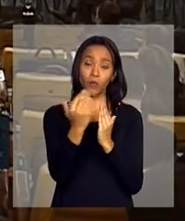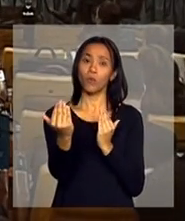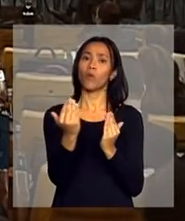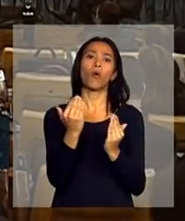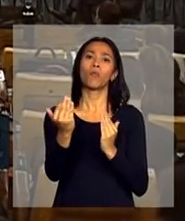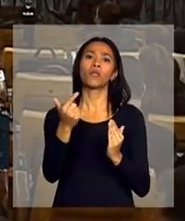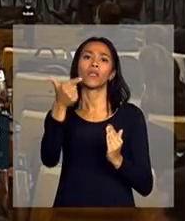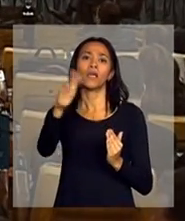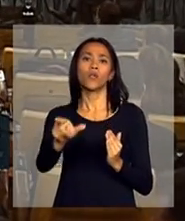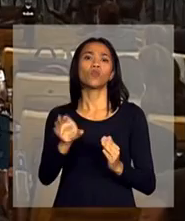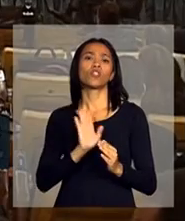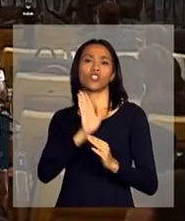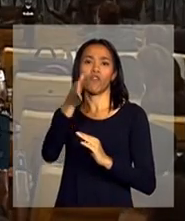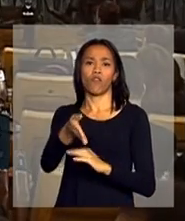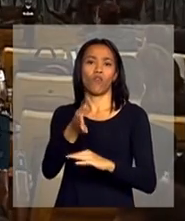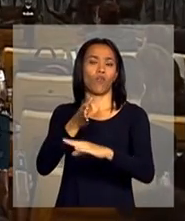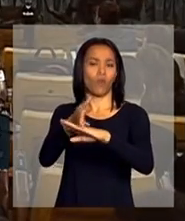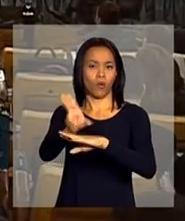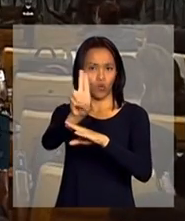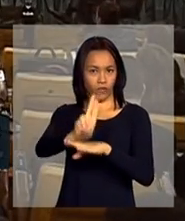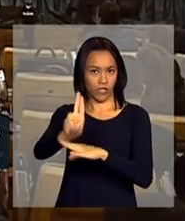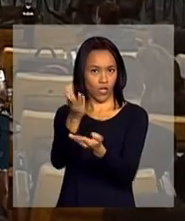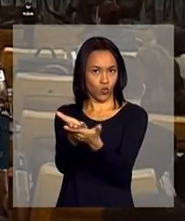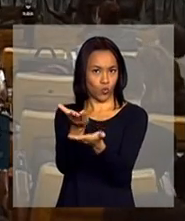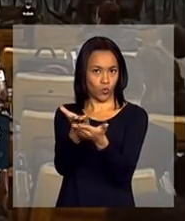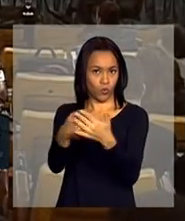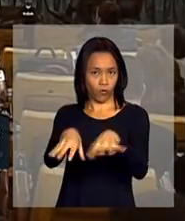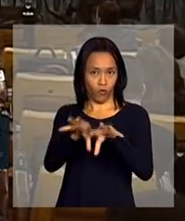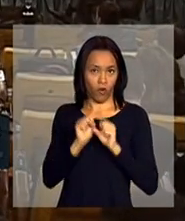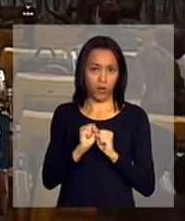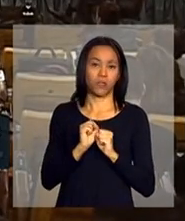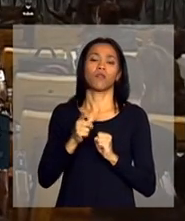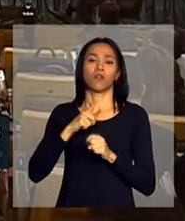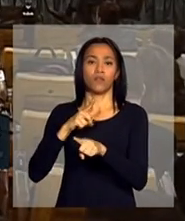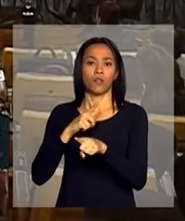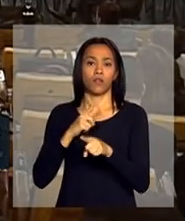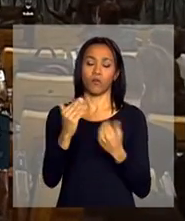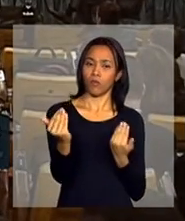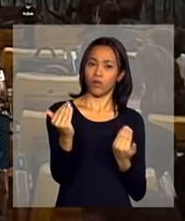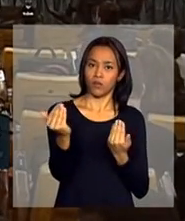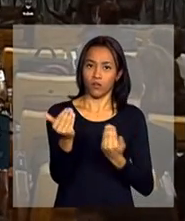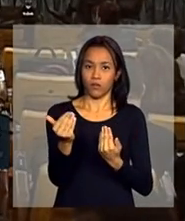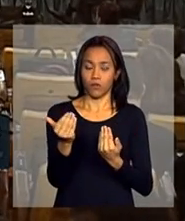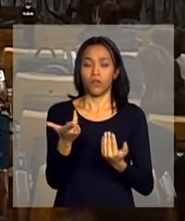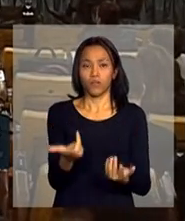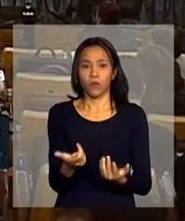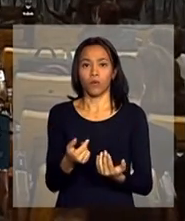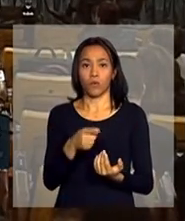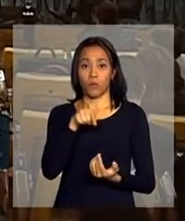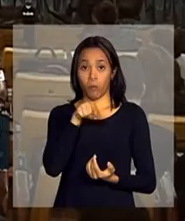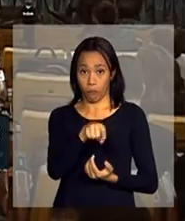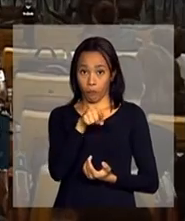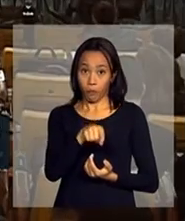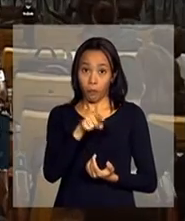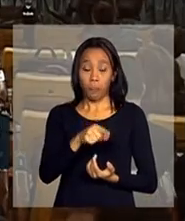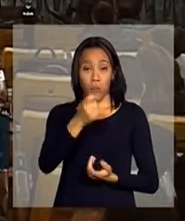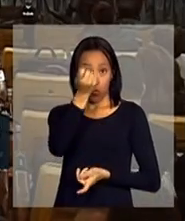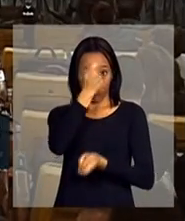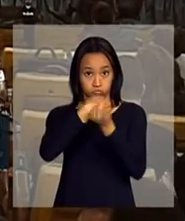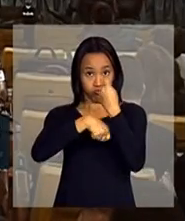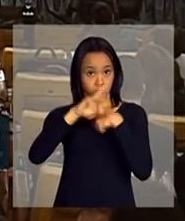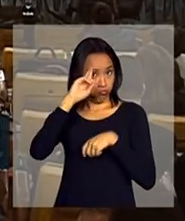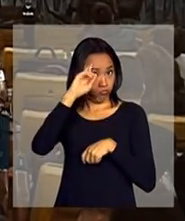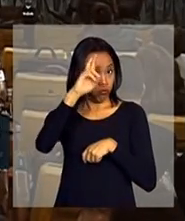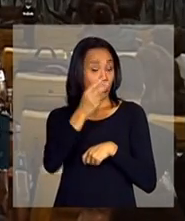bancos universitários. Então, primeira parte, não tem novidade, os empresários sem instrução